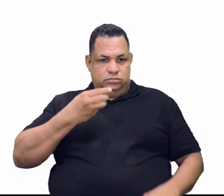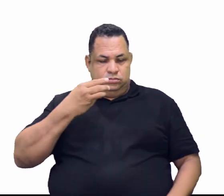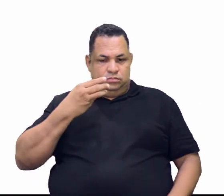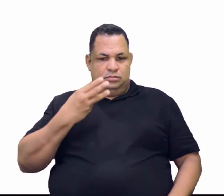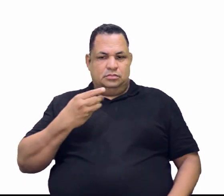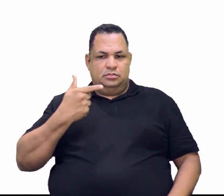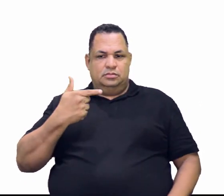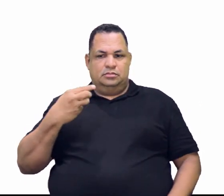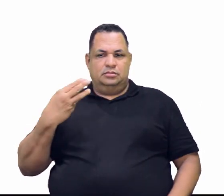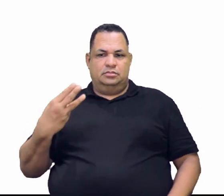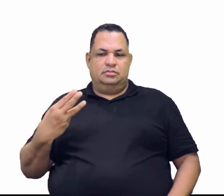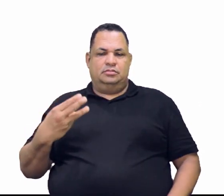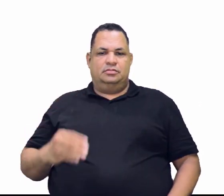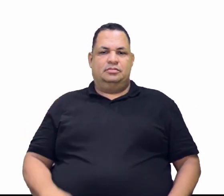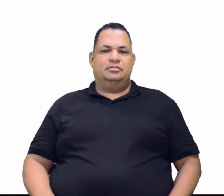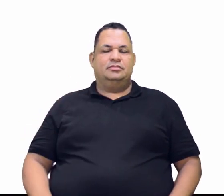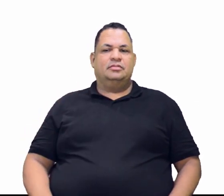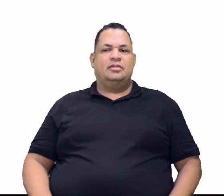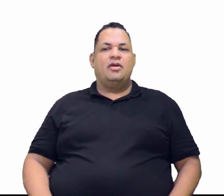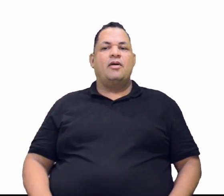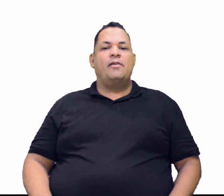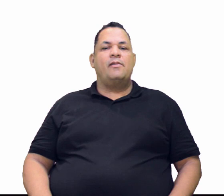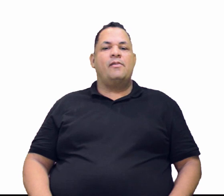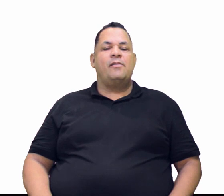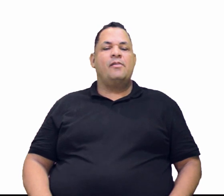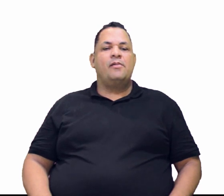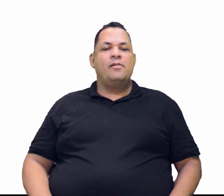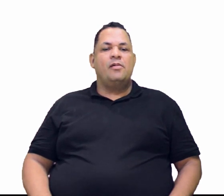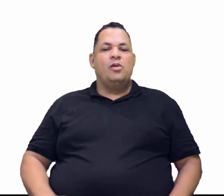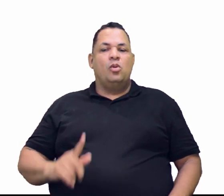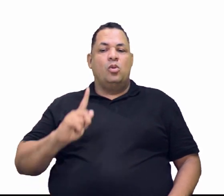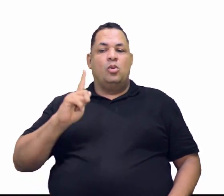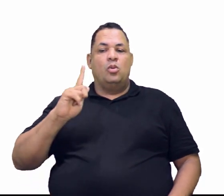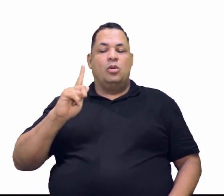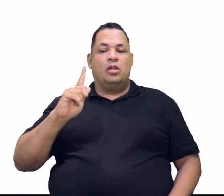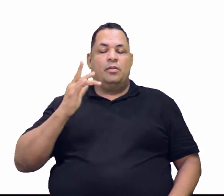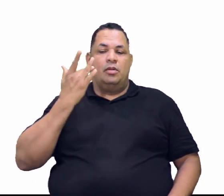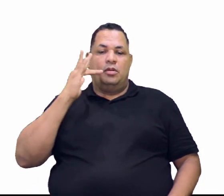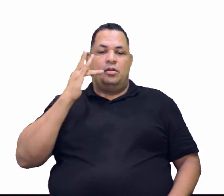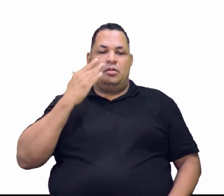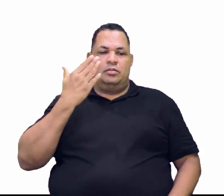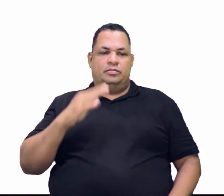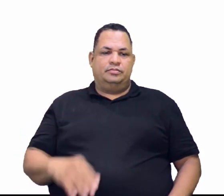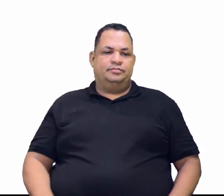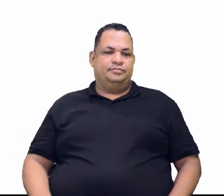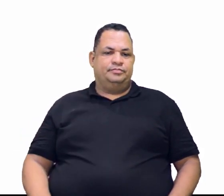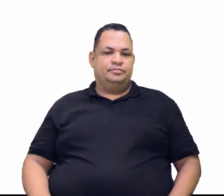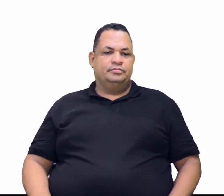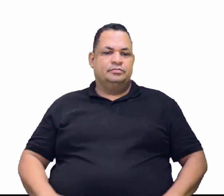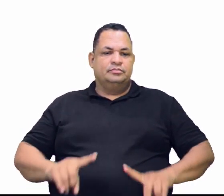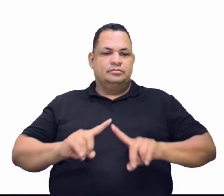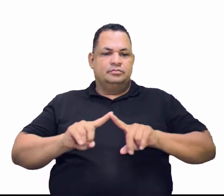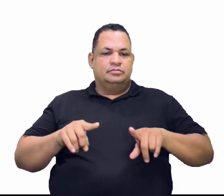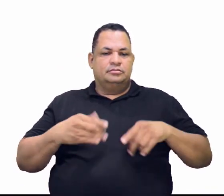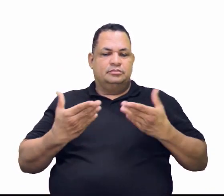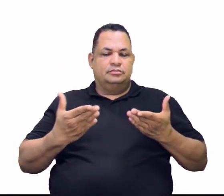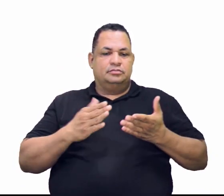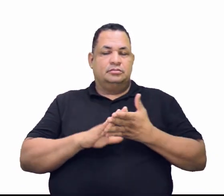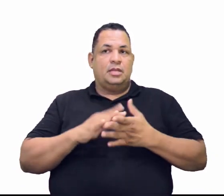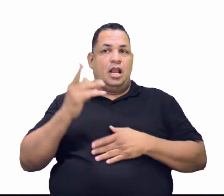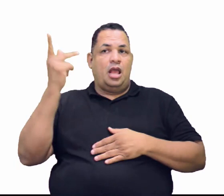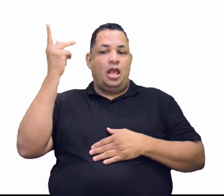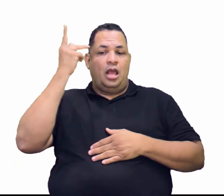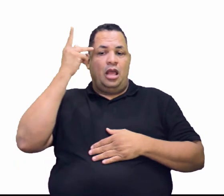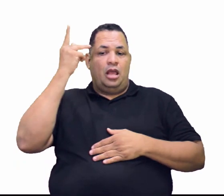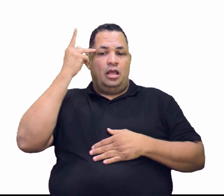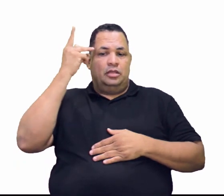Você é demais, meu produtor. Você é demais. O grama do ouro, hoje, está aqui. Mas isso aqui é em